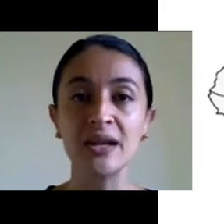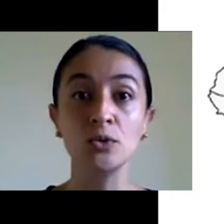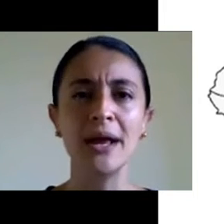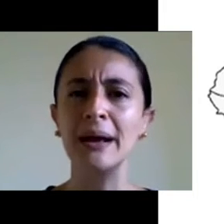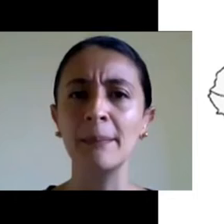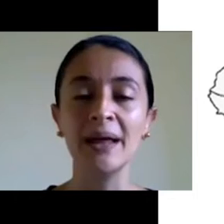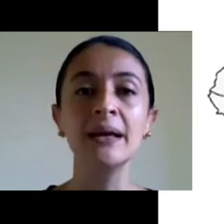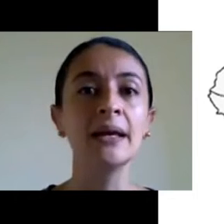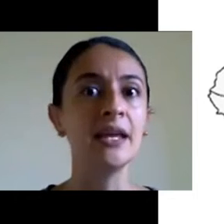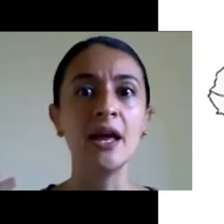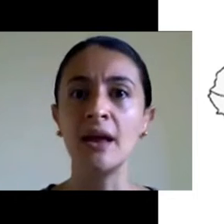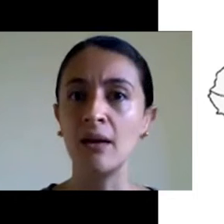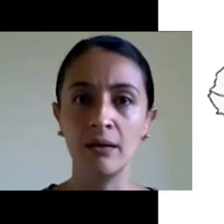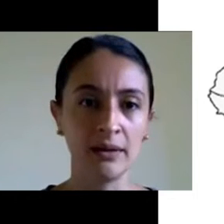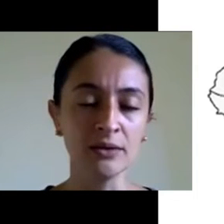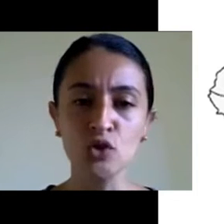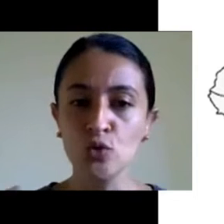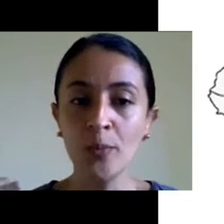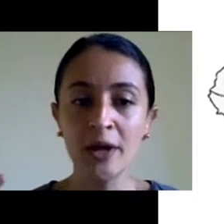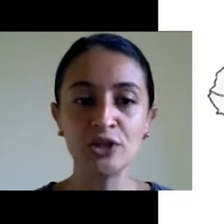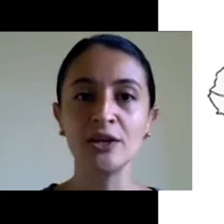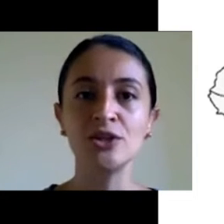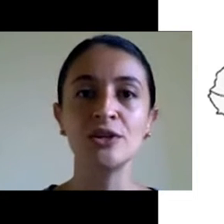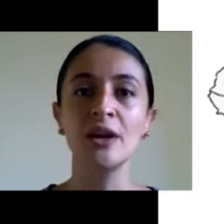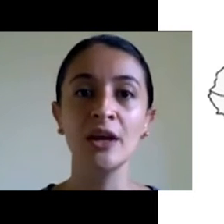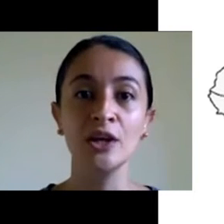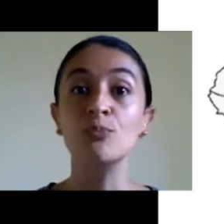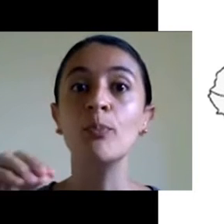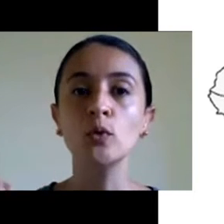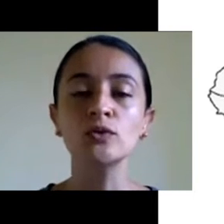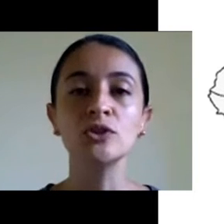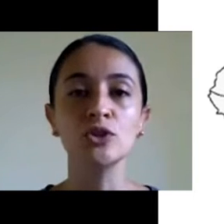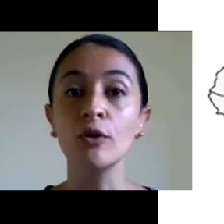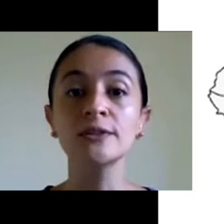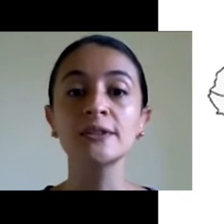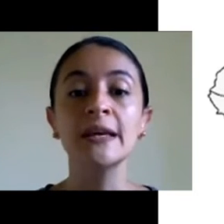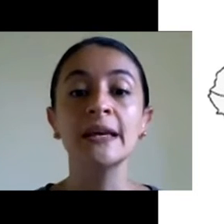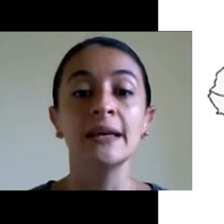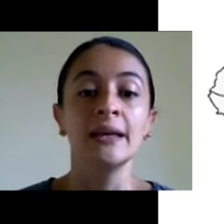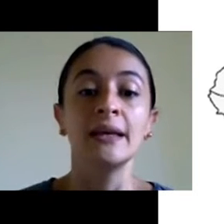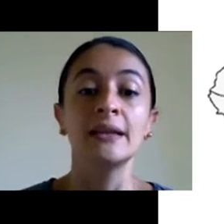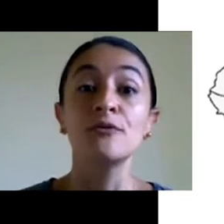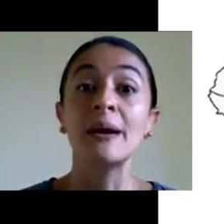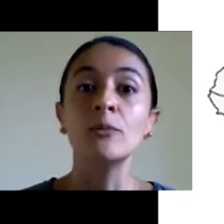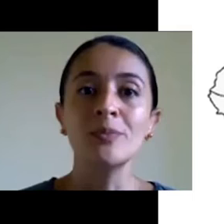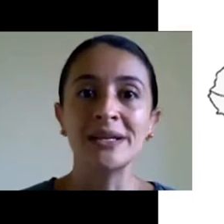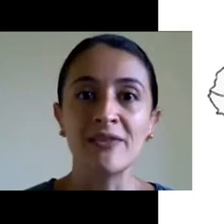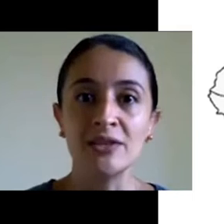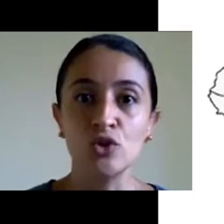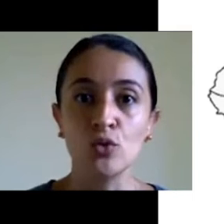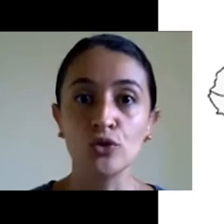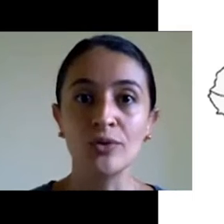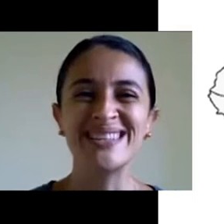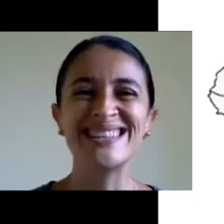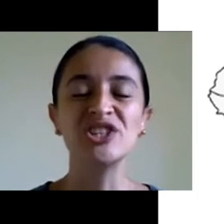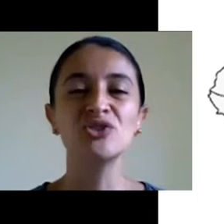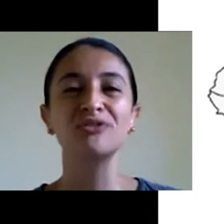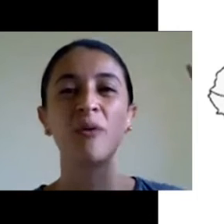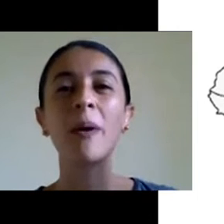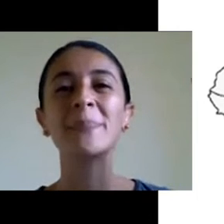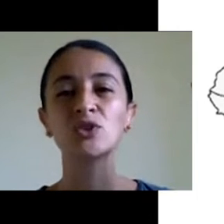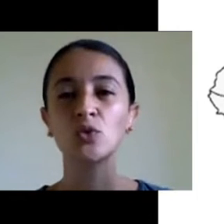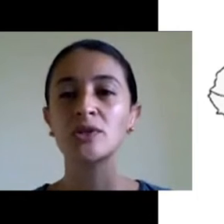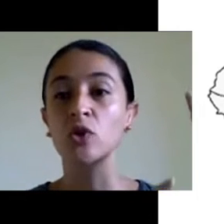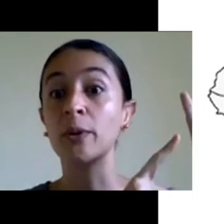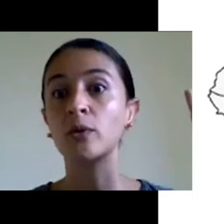rede de saúde é ampla e é, né, super cheia de pontos e de nós. Então, fica muito mais fácil a gente construir, se a gente